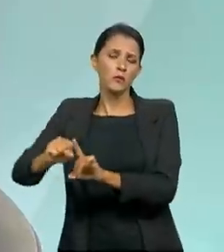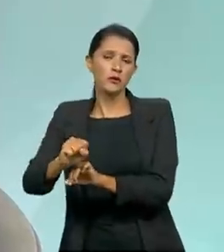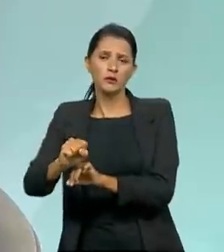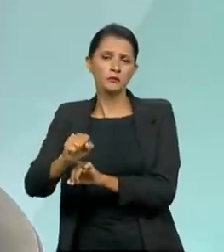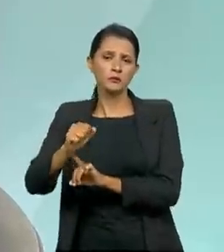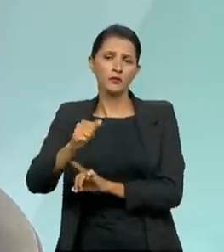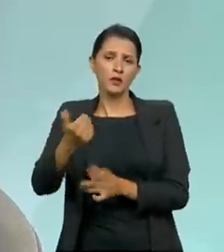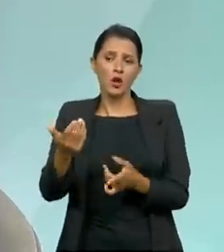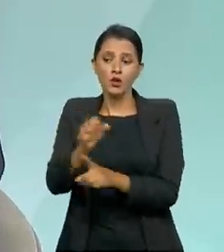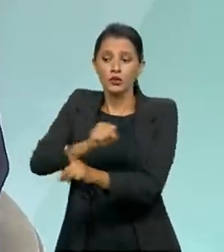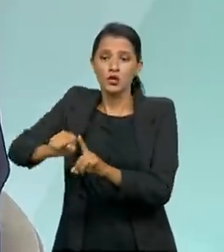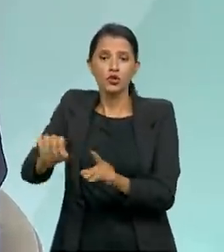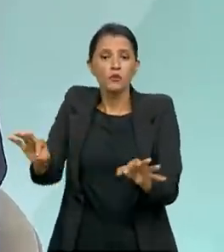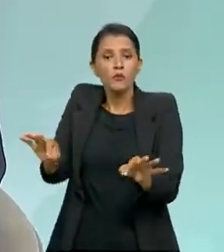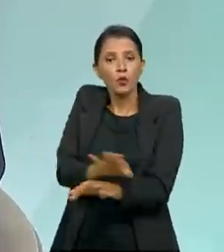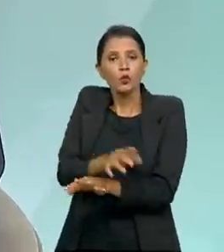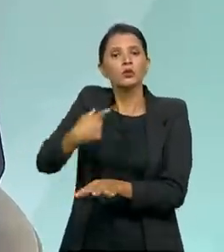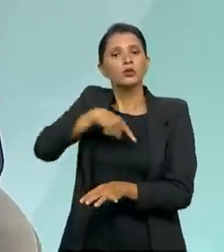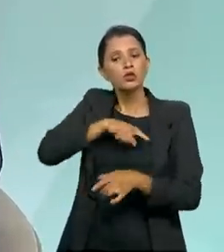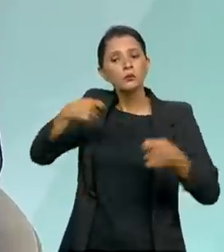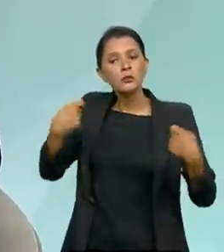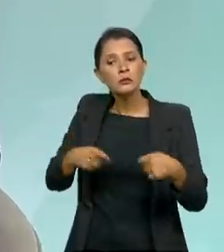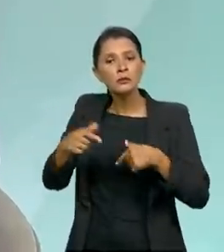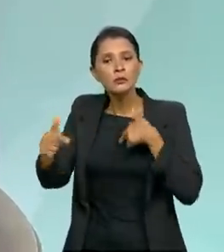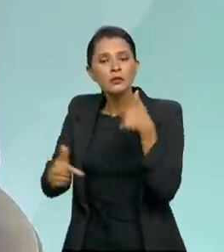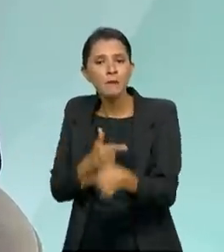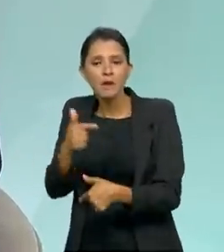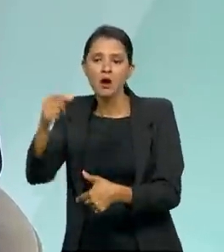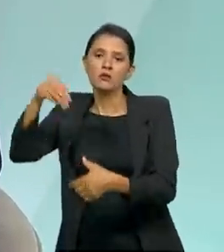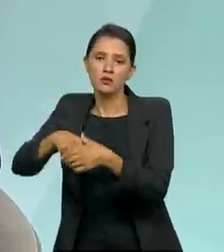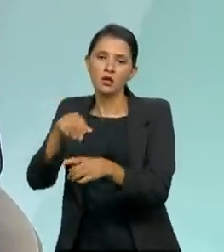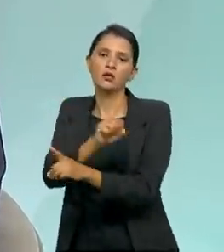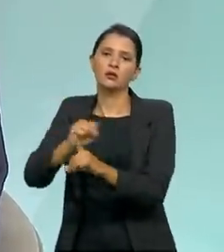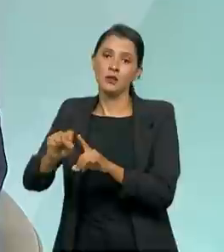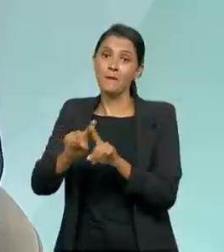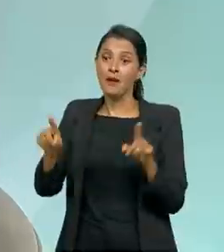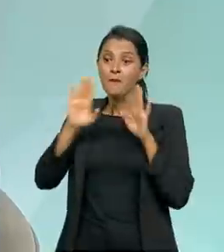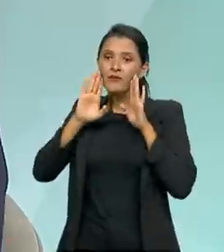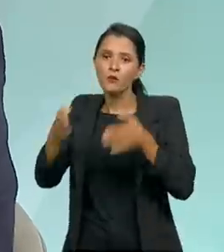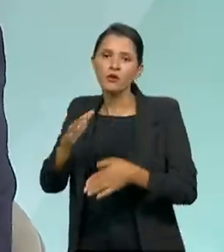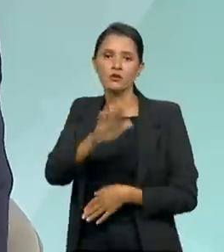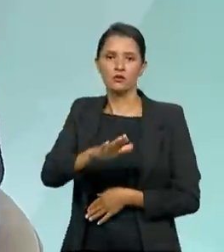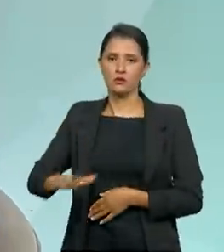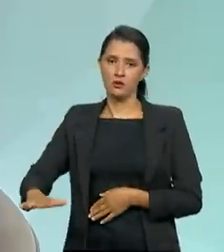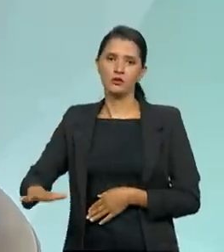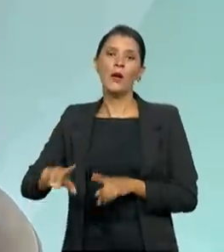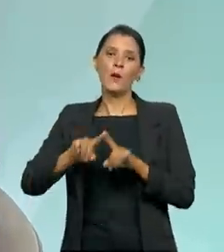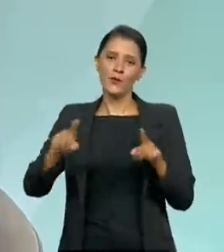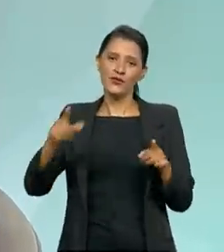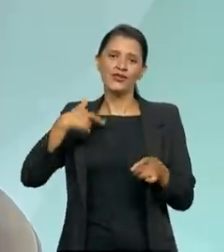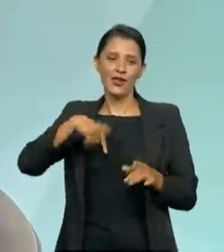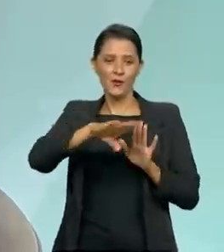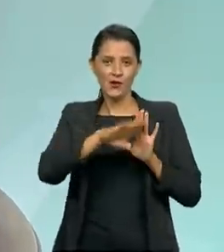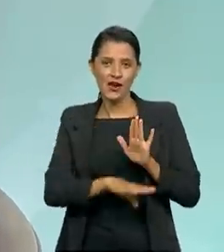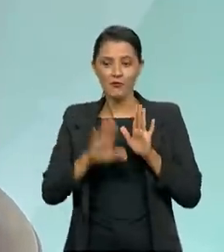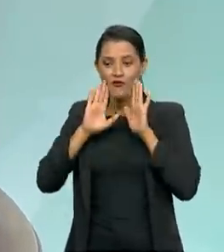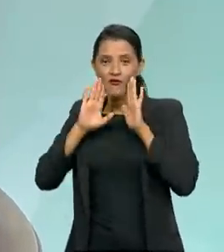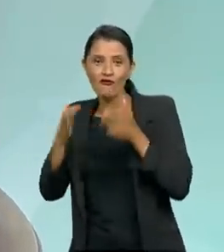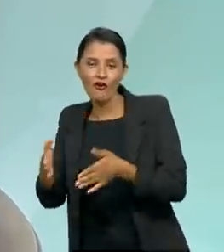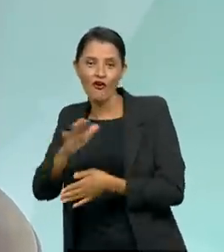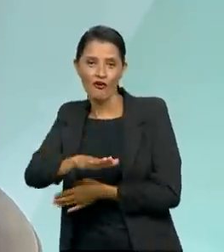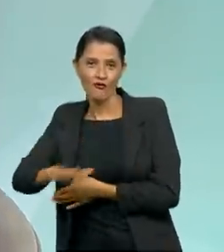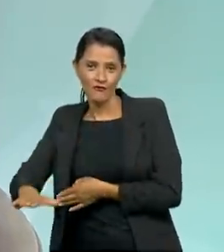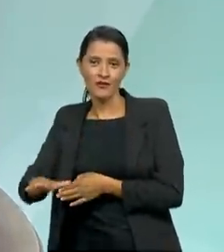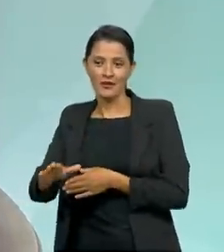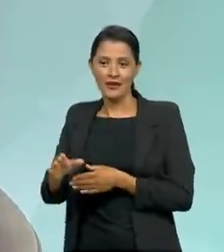sociedade, ela está formada e nós temos que começar esse trabalho em toda a sociedade, mas principalmente nas crianças. Por isso que a gente tem o nosso programa voltado para essas crianças, desenvolvimento